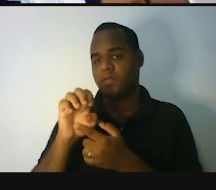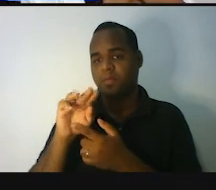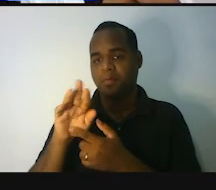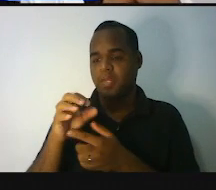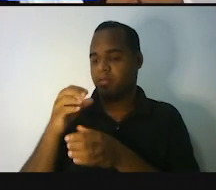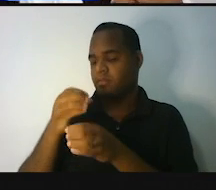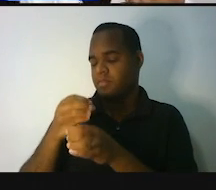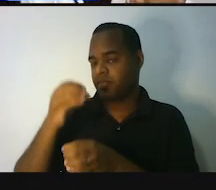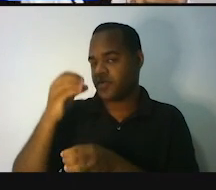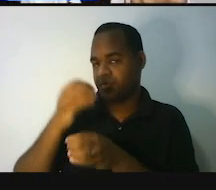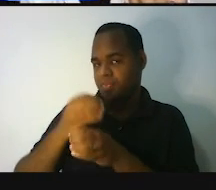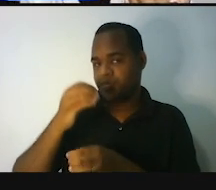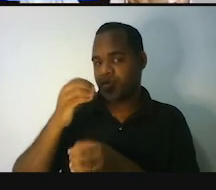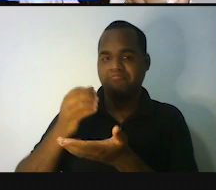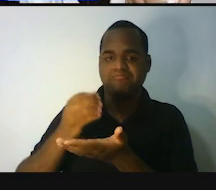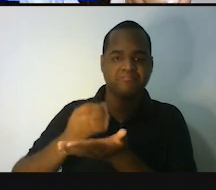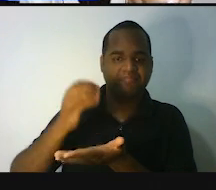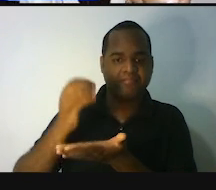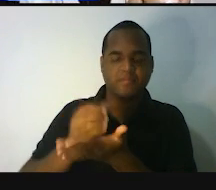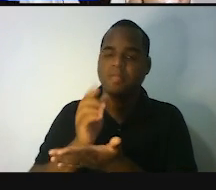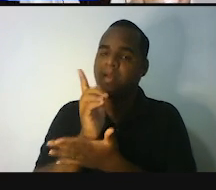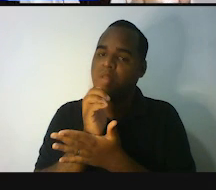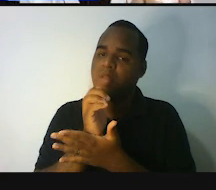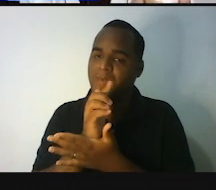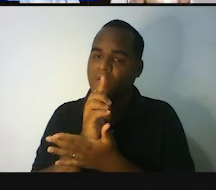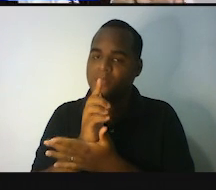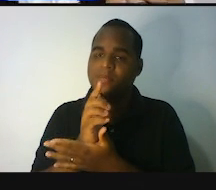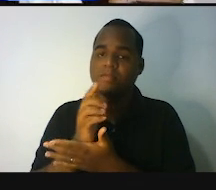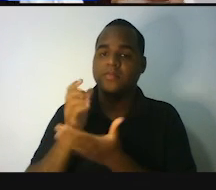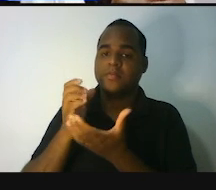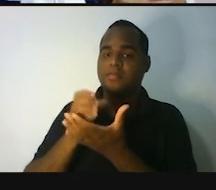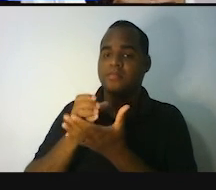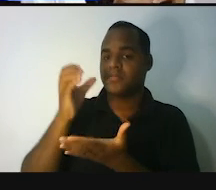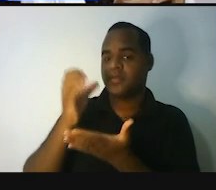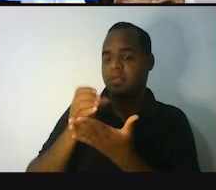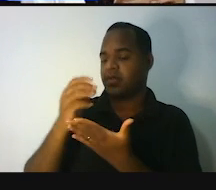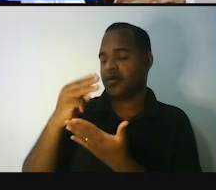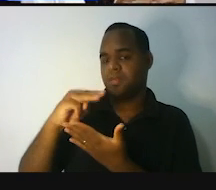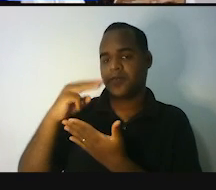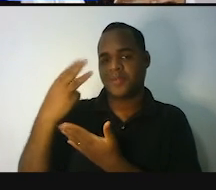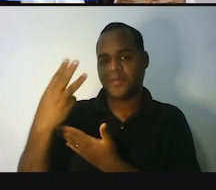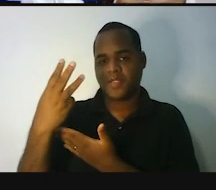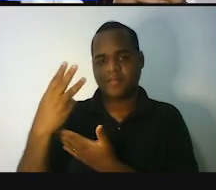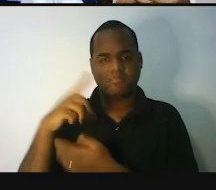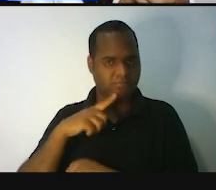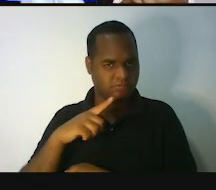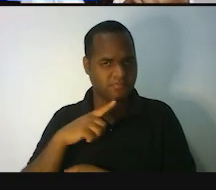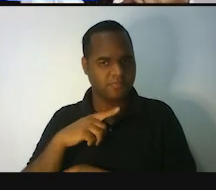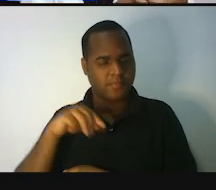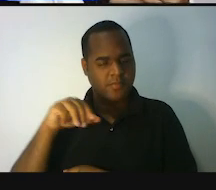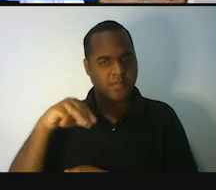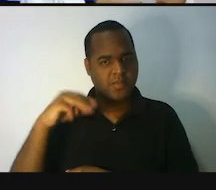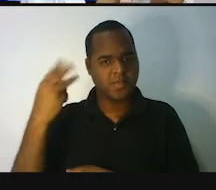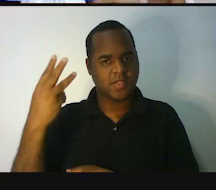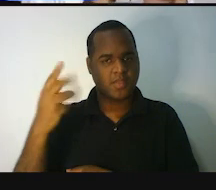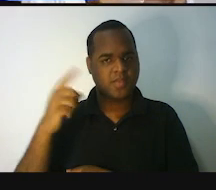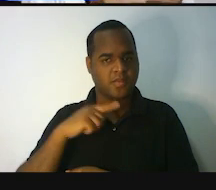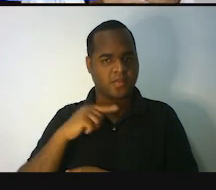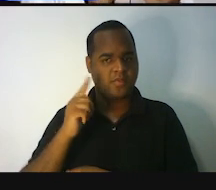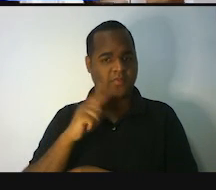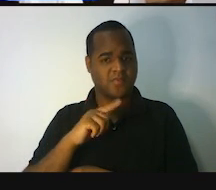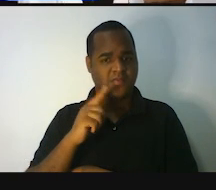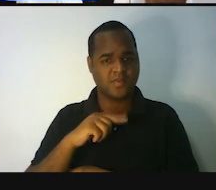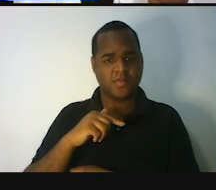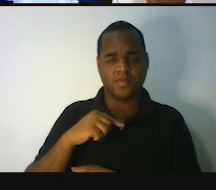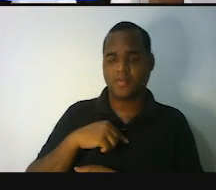desse objeto é metro cúbico, tem a ver com metro cúbico? Isso aqui, será que